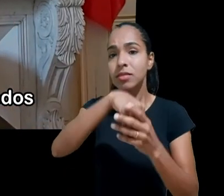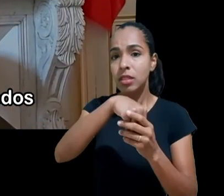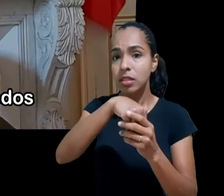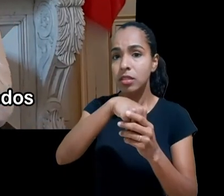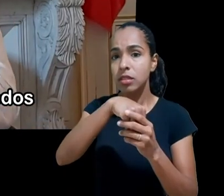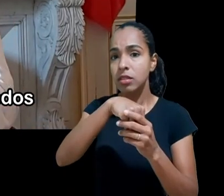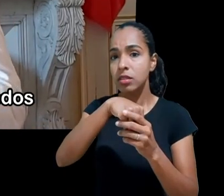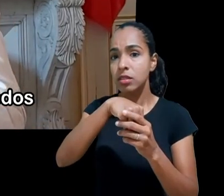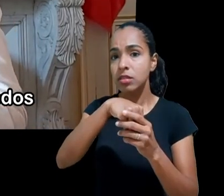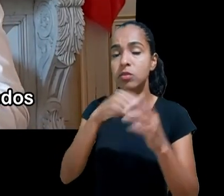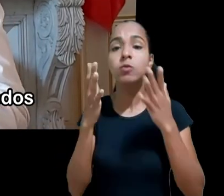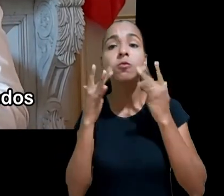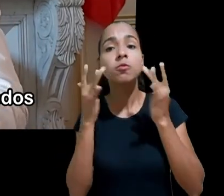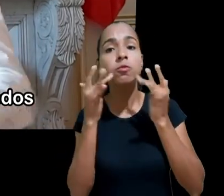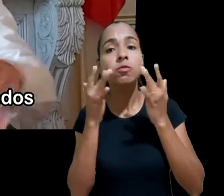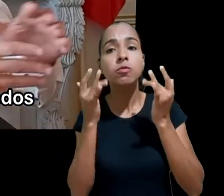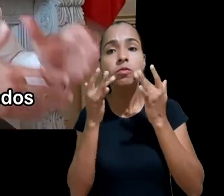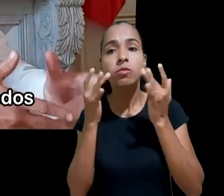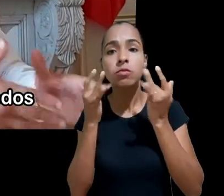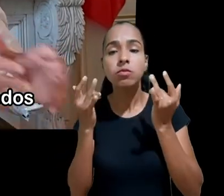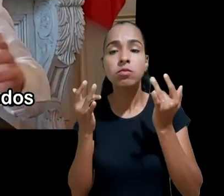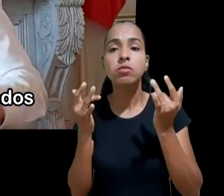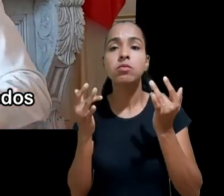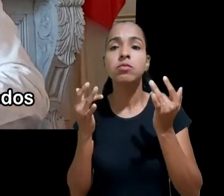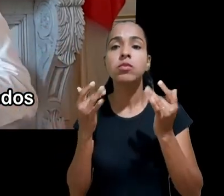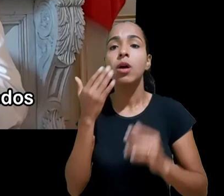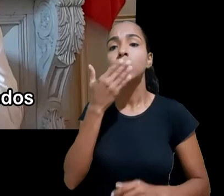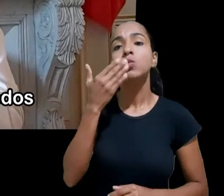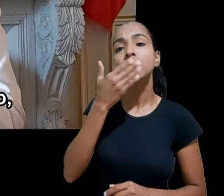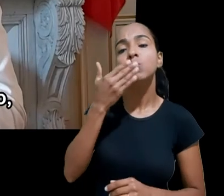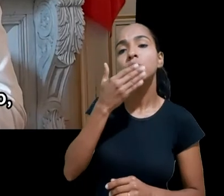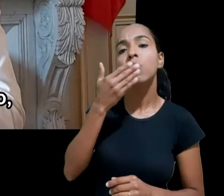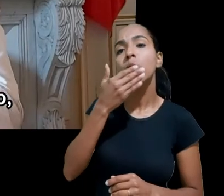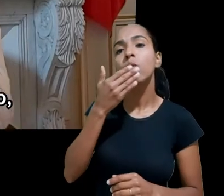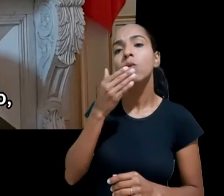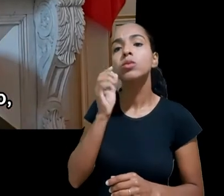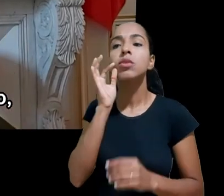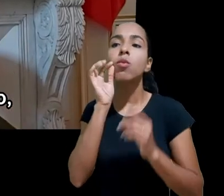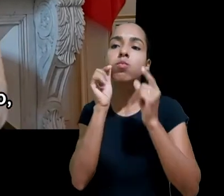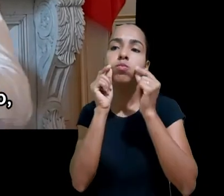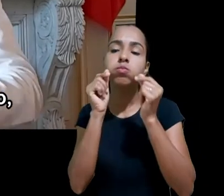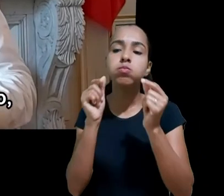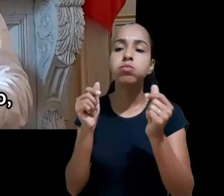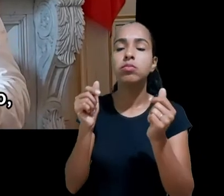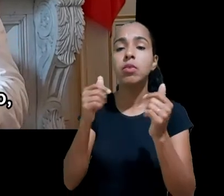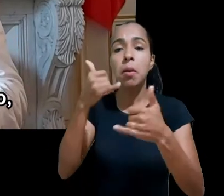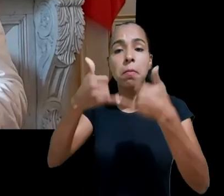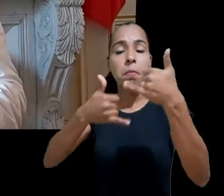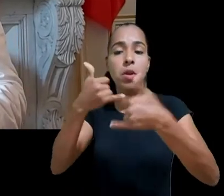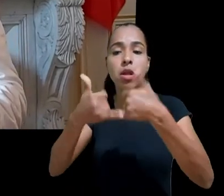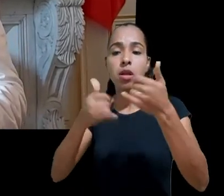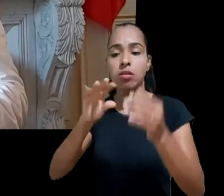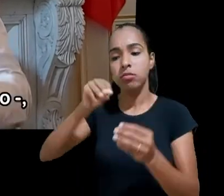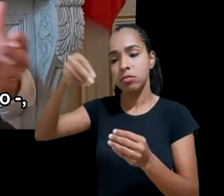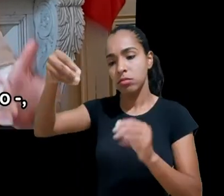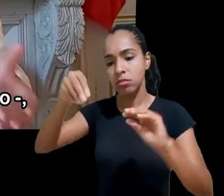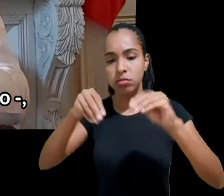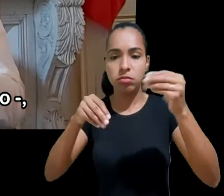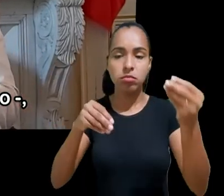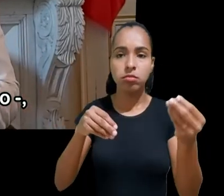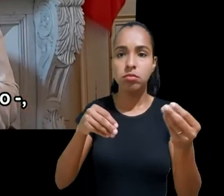comendo doces abrindo embalagens de brinquedos ou seguindo alguma instrução seja do roteiro ou da